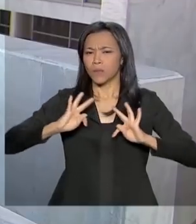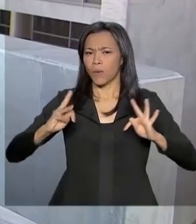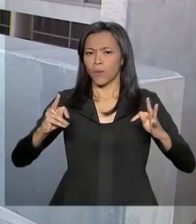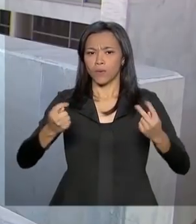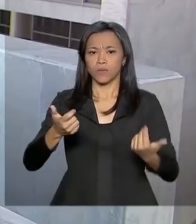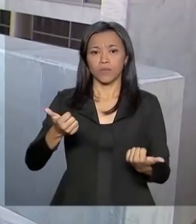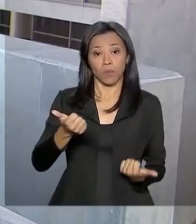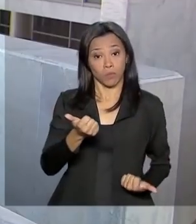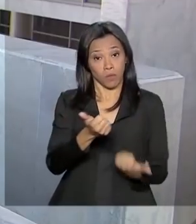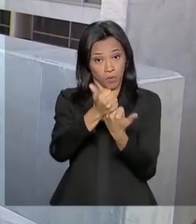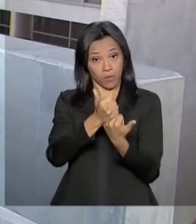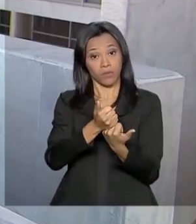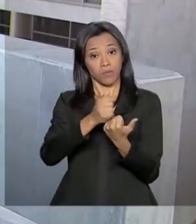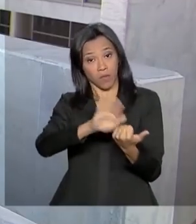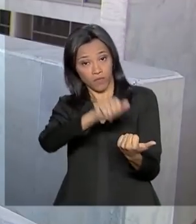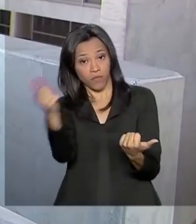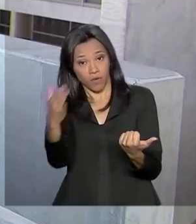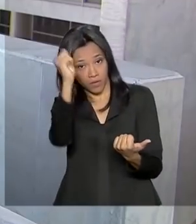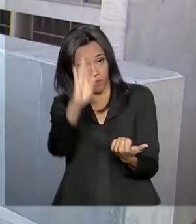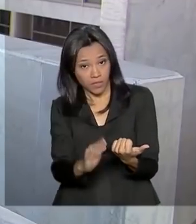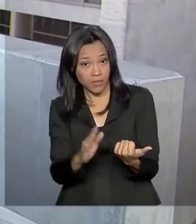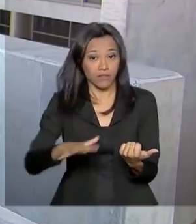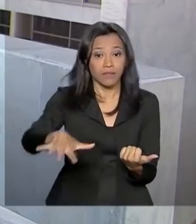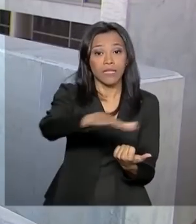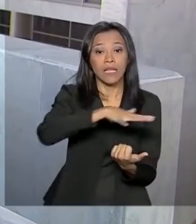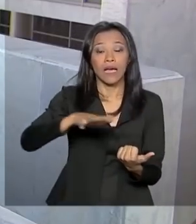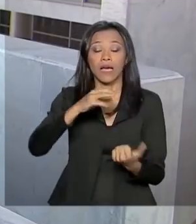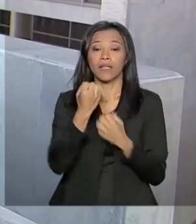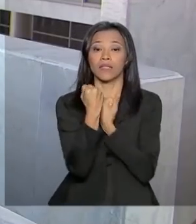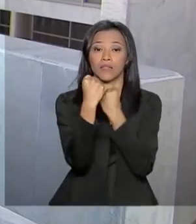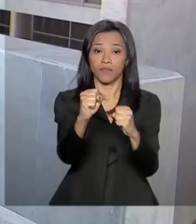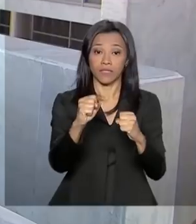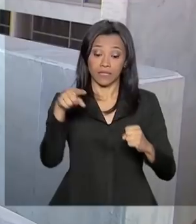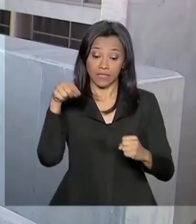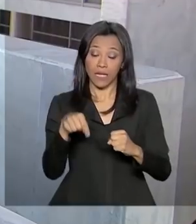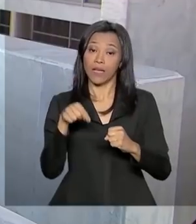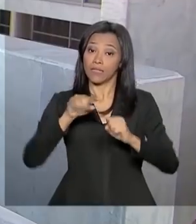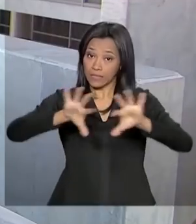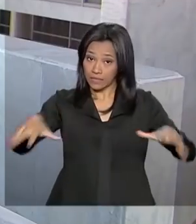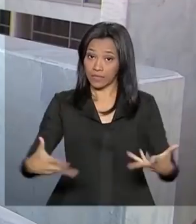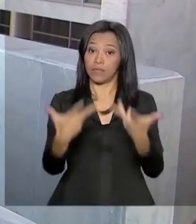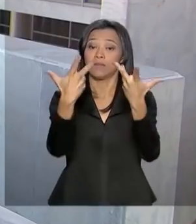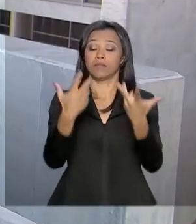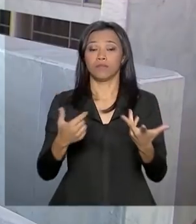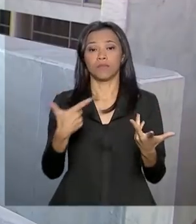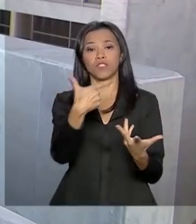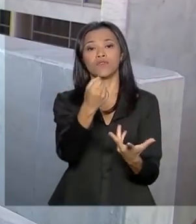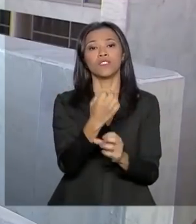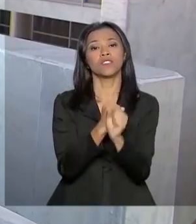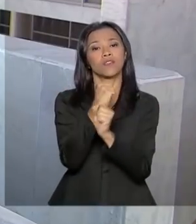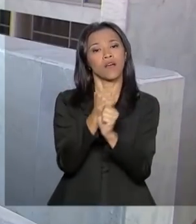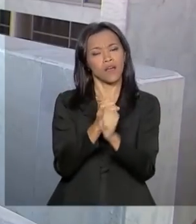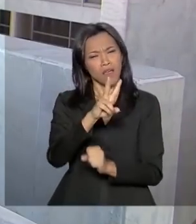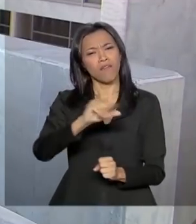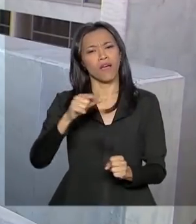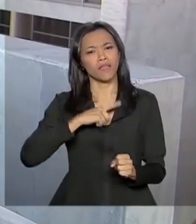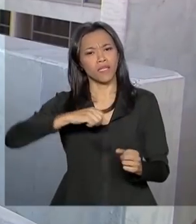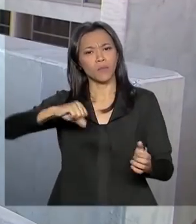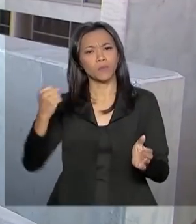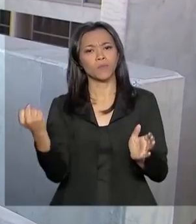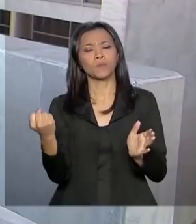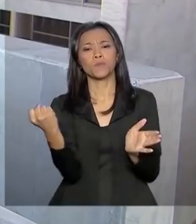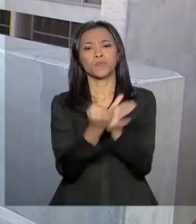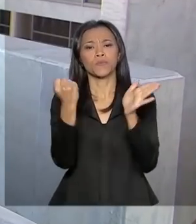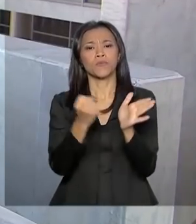de cooperação internacional na área da defesa. Na cerimônia de comemoração dos 20 anos, será lançado o selo comemorativo dos